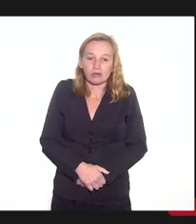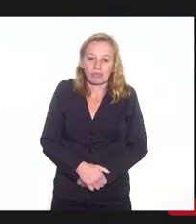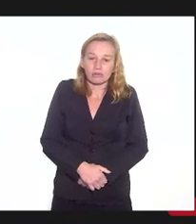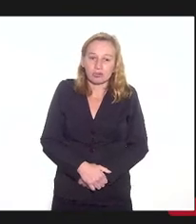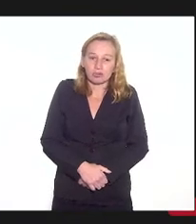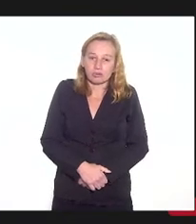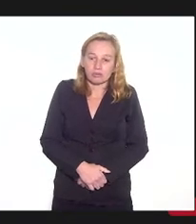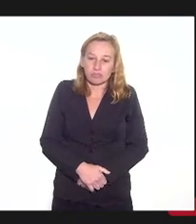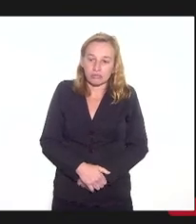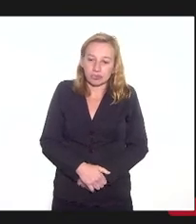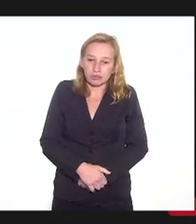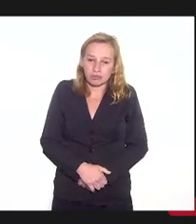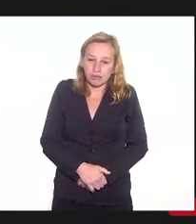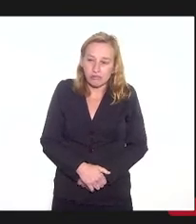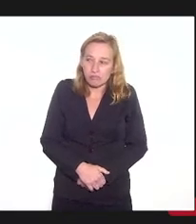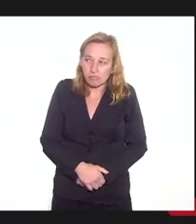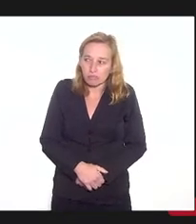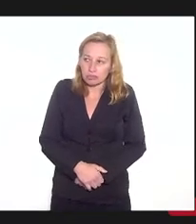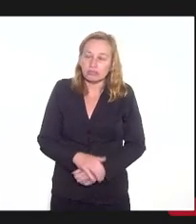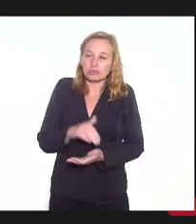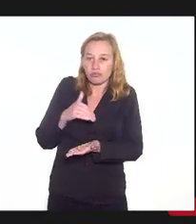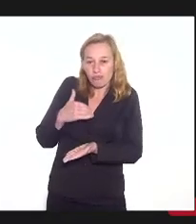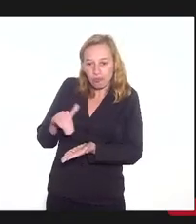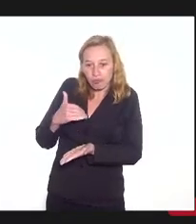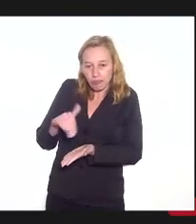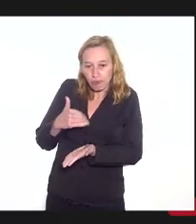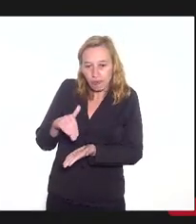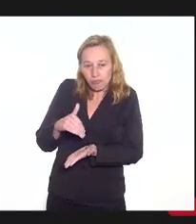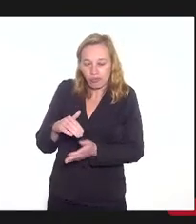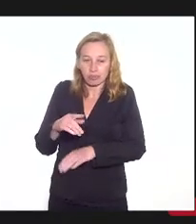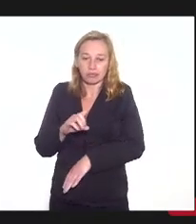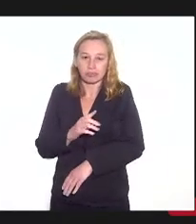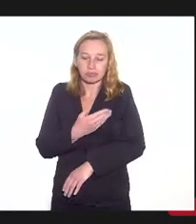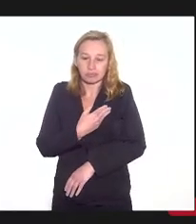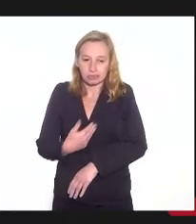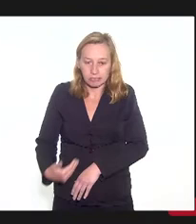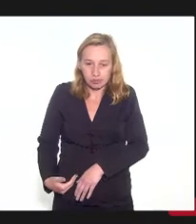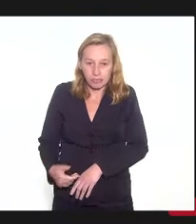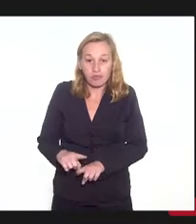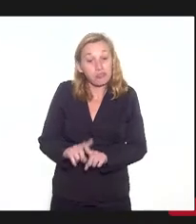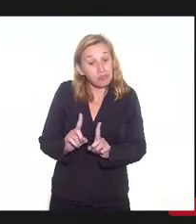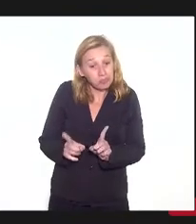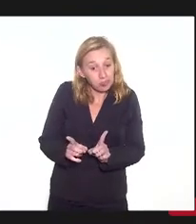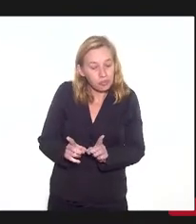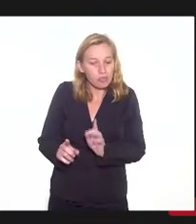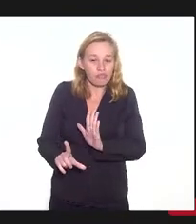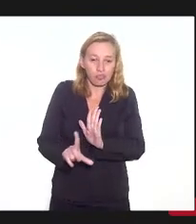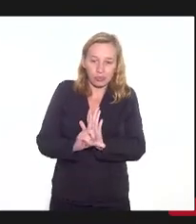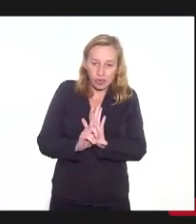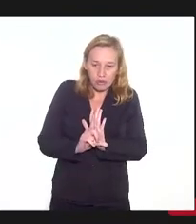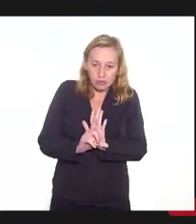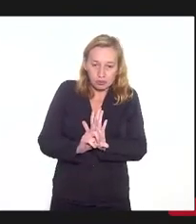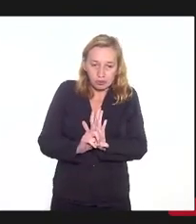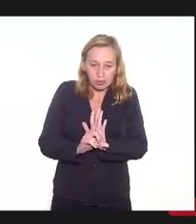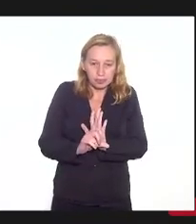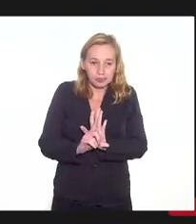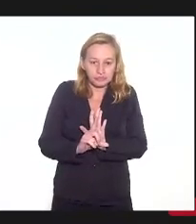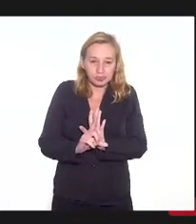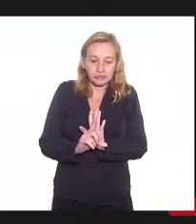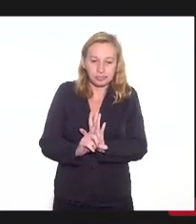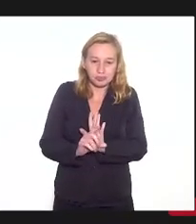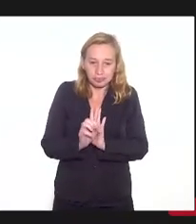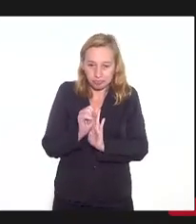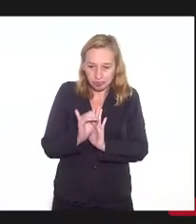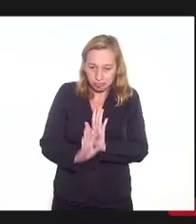posição da secretaria ou do governo, mas é o que a lei estabelece e